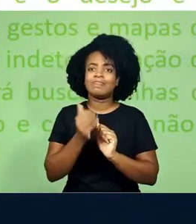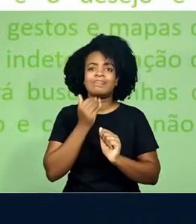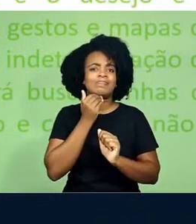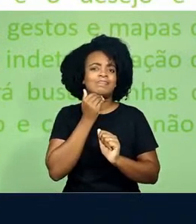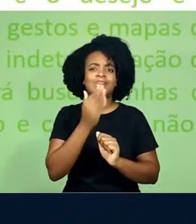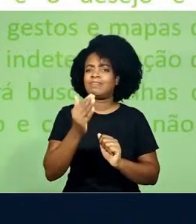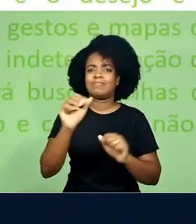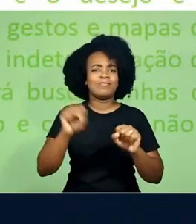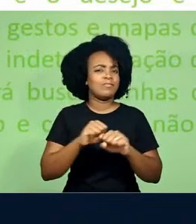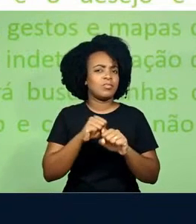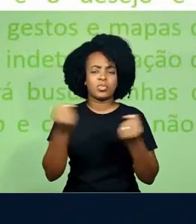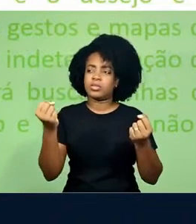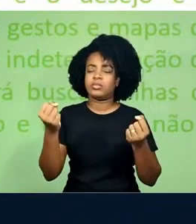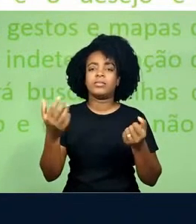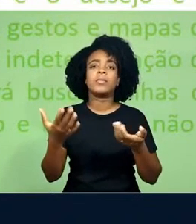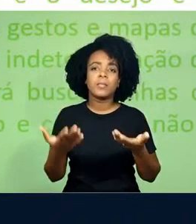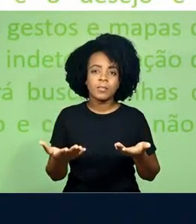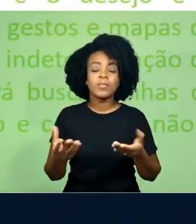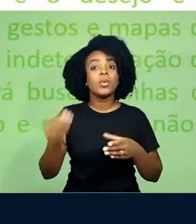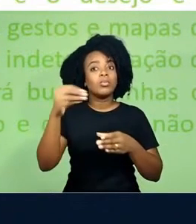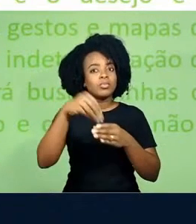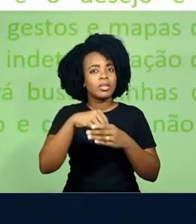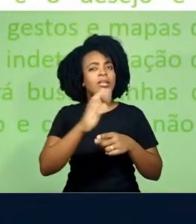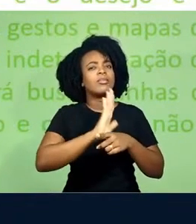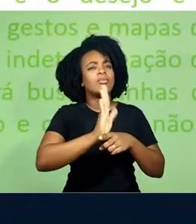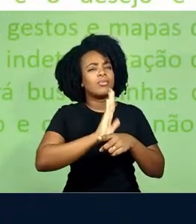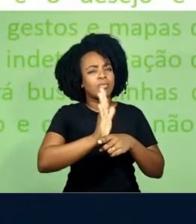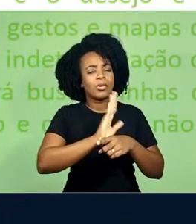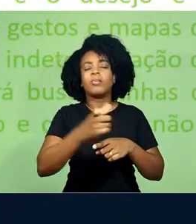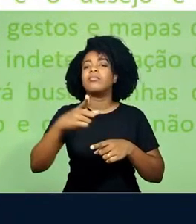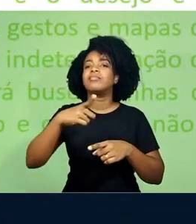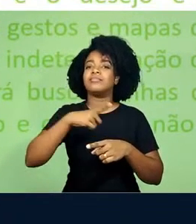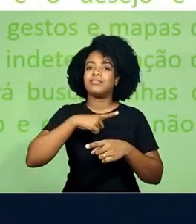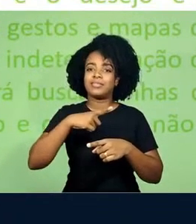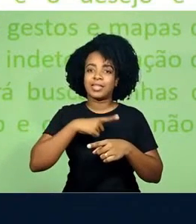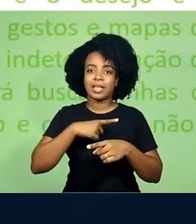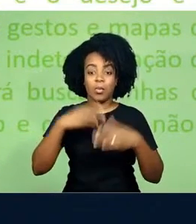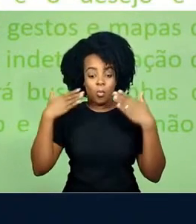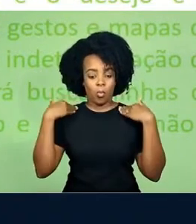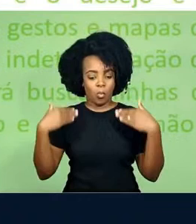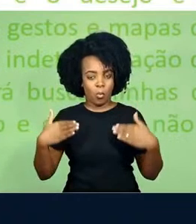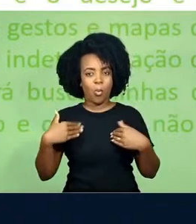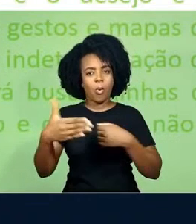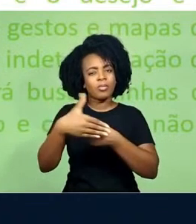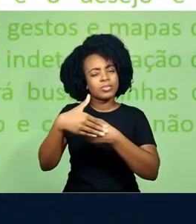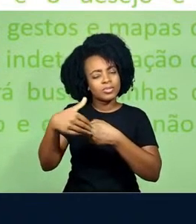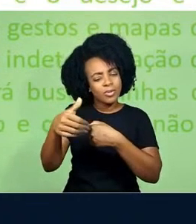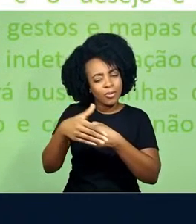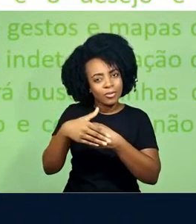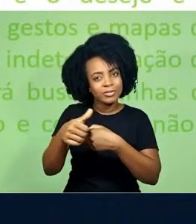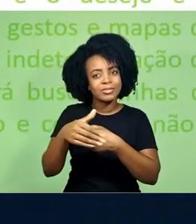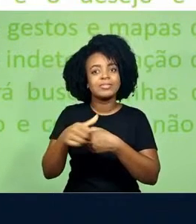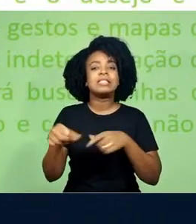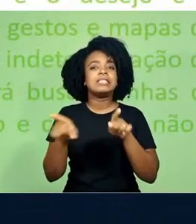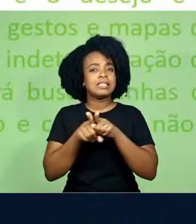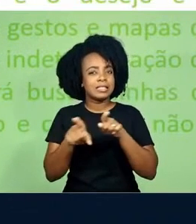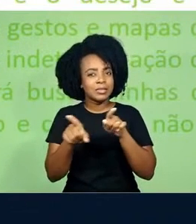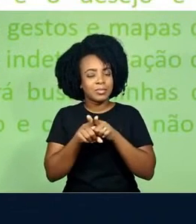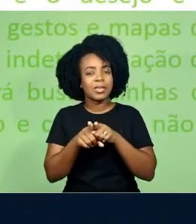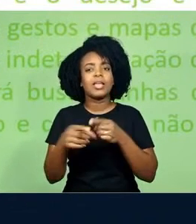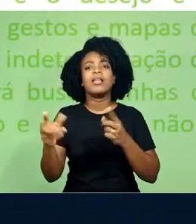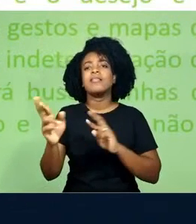E isso também está, de certa forma, presente em Blade Runner, na produção dos corpos dóceis, como está presente aqui